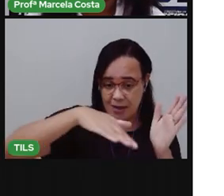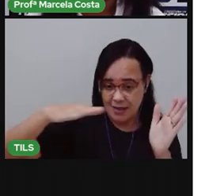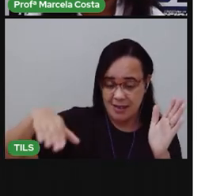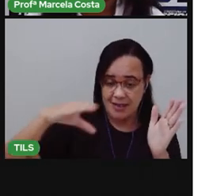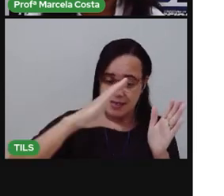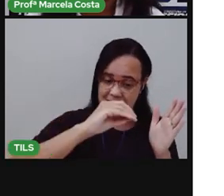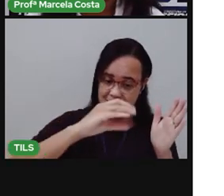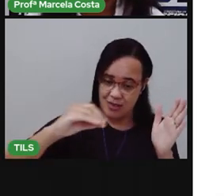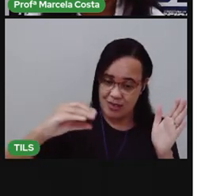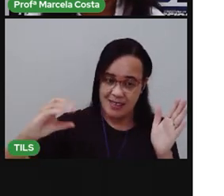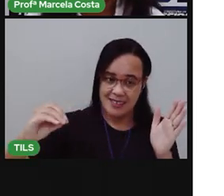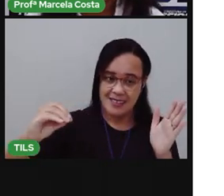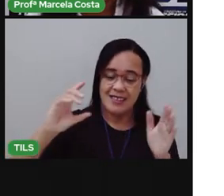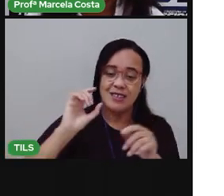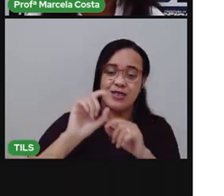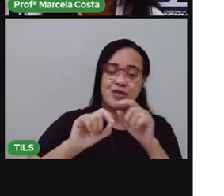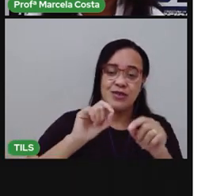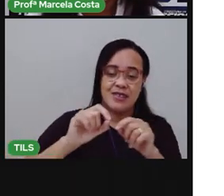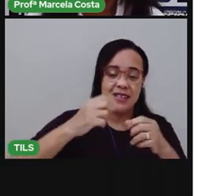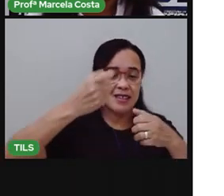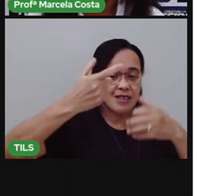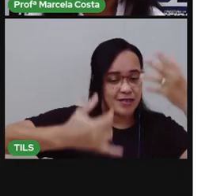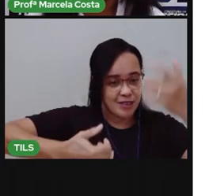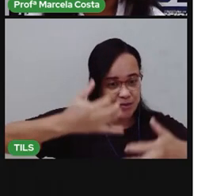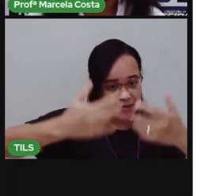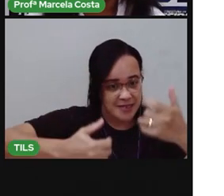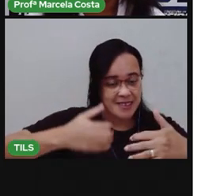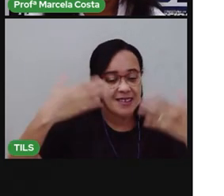Deixa eu contar pra vocês a história.